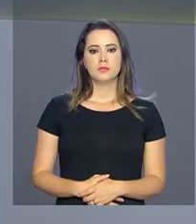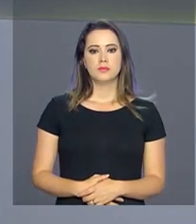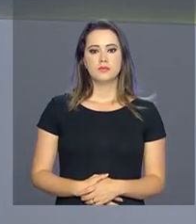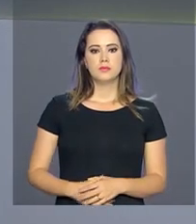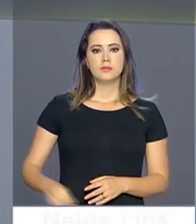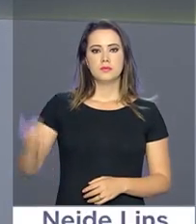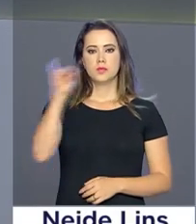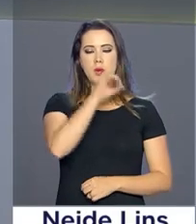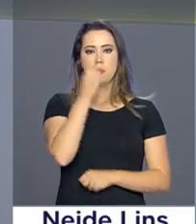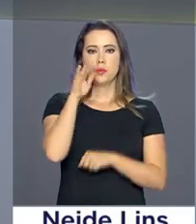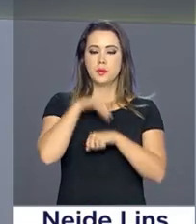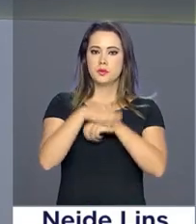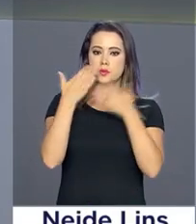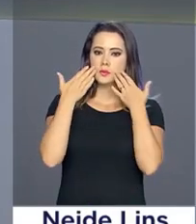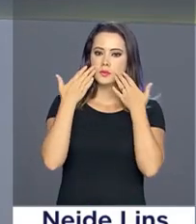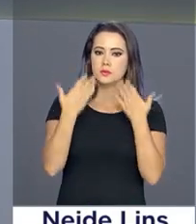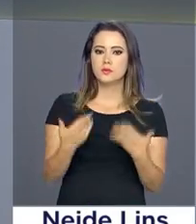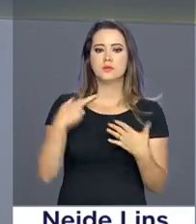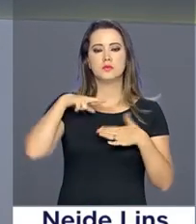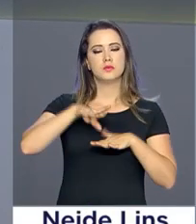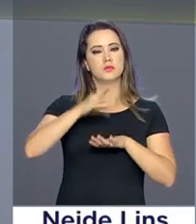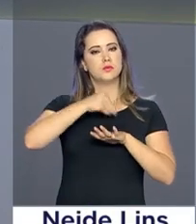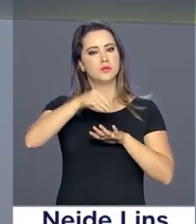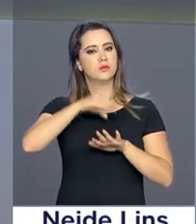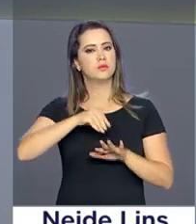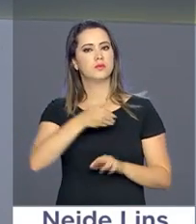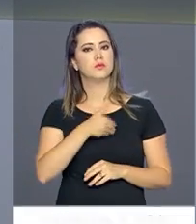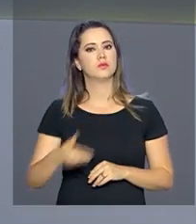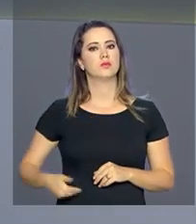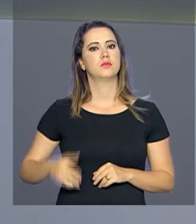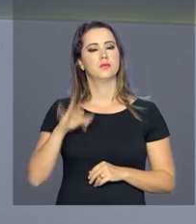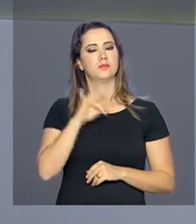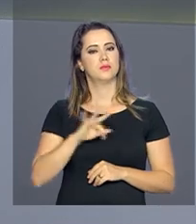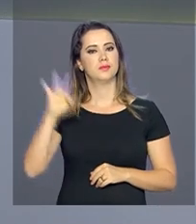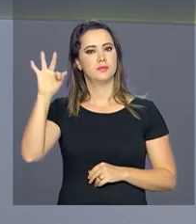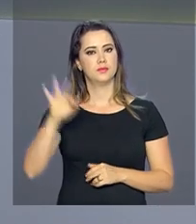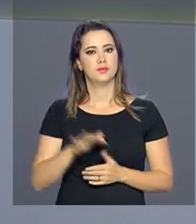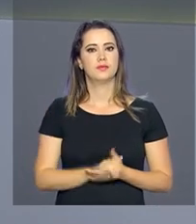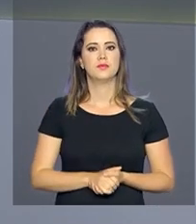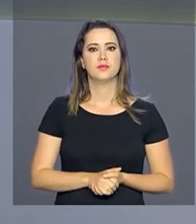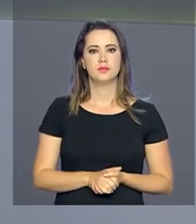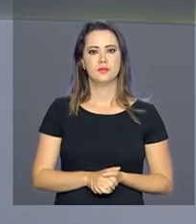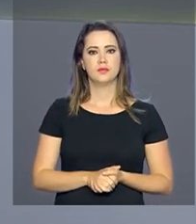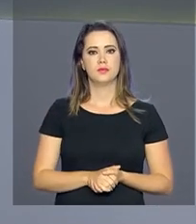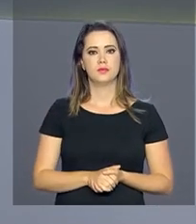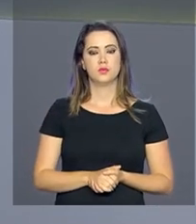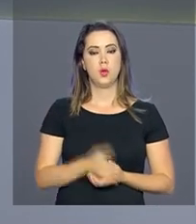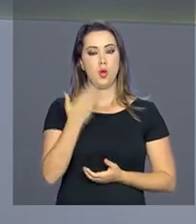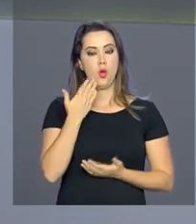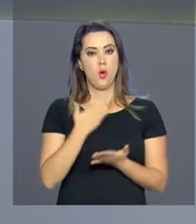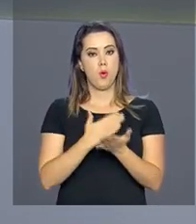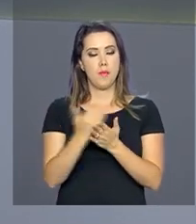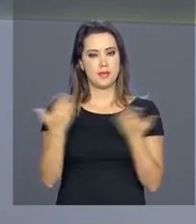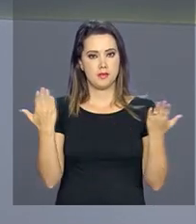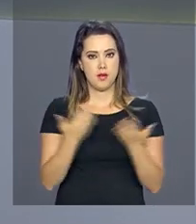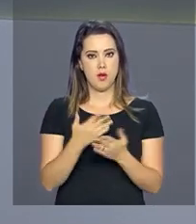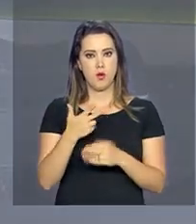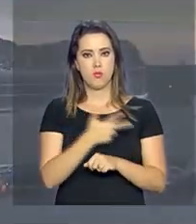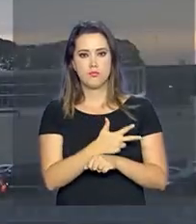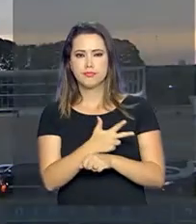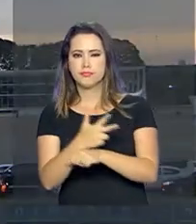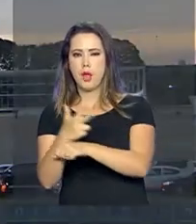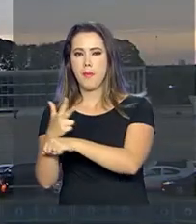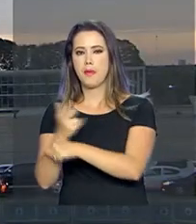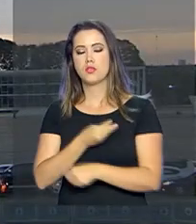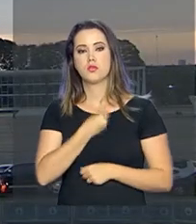Olá, boa noite! Estamos no ar com as notícias do Governo Federal aqui no Repórter NBR. Começamos com imagens ao